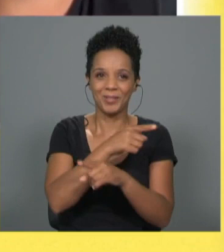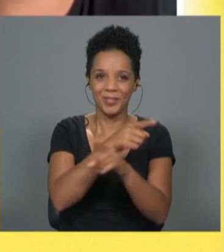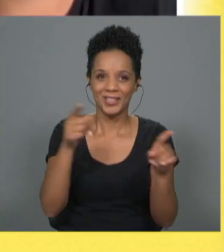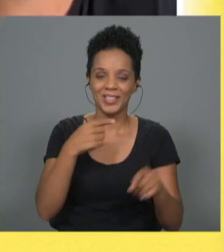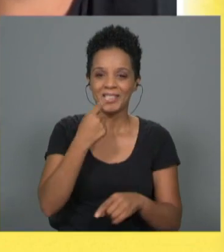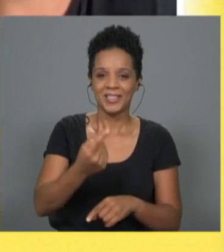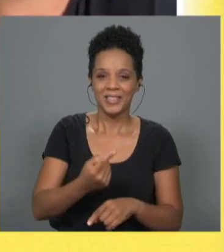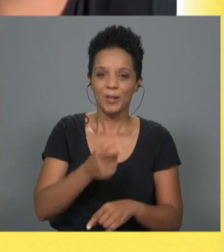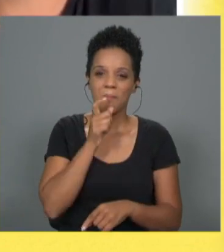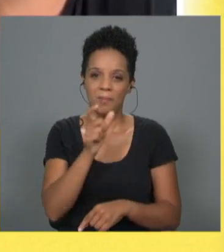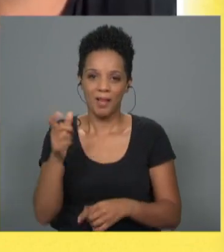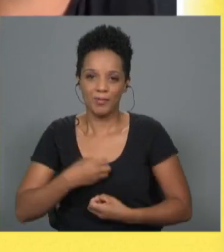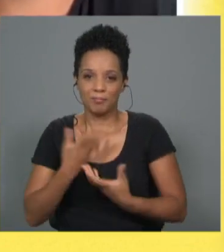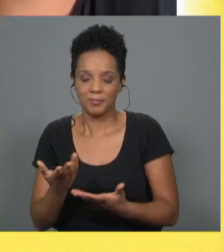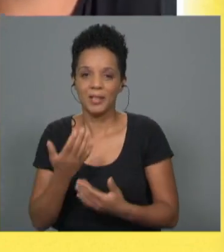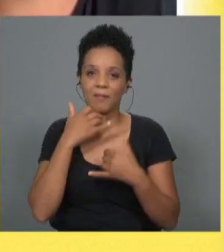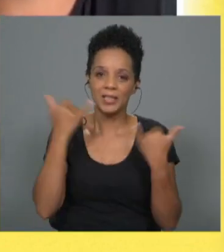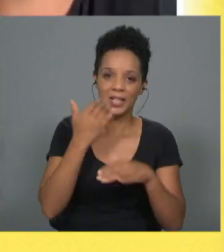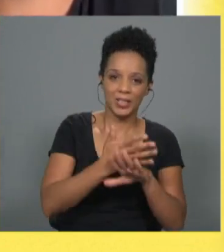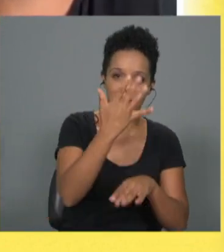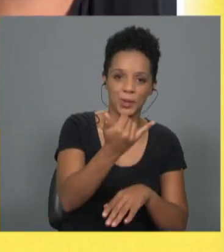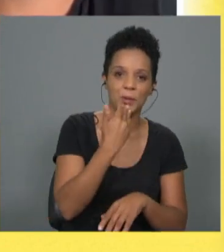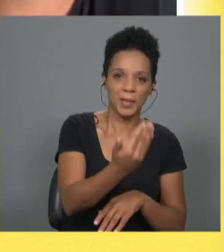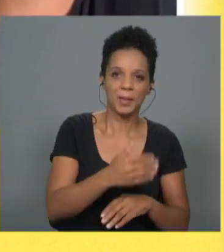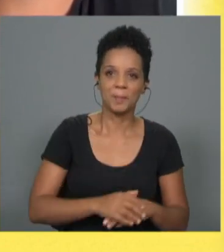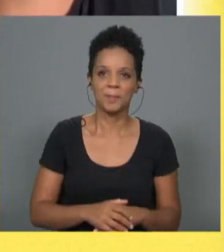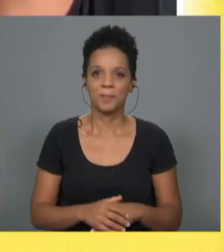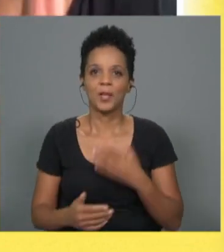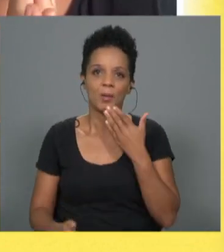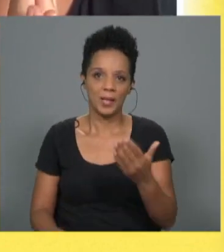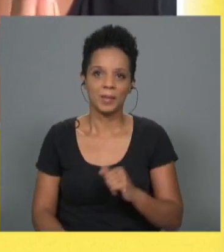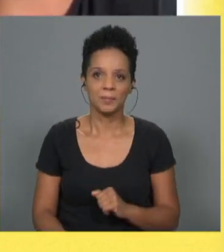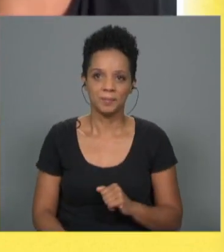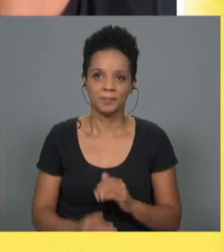de dizer por palavras. Felicidades. Até à próxima. Obrigado. Obrigada. Obrigado.